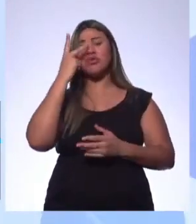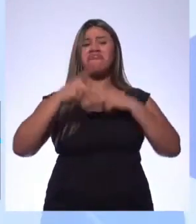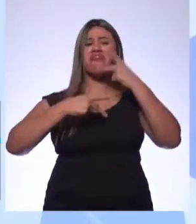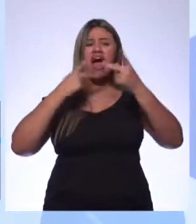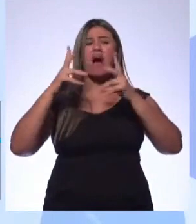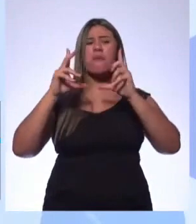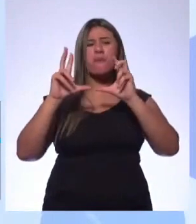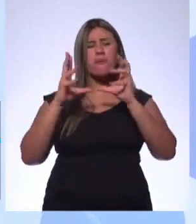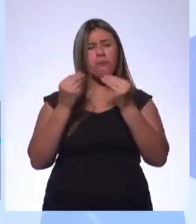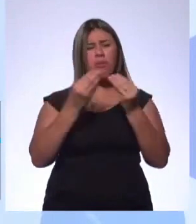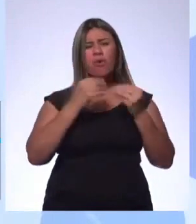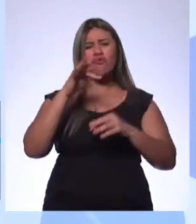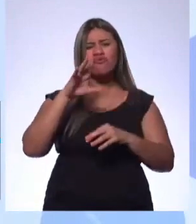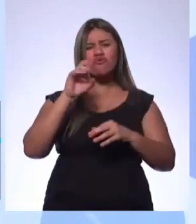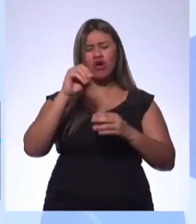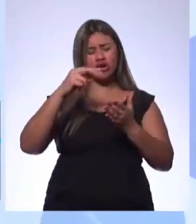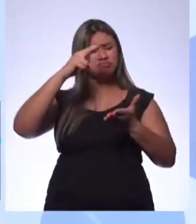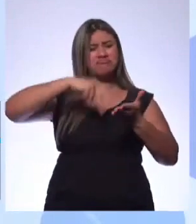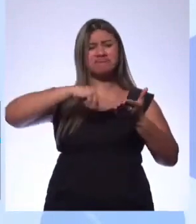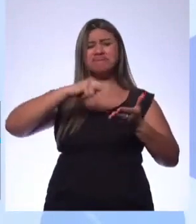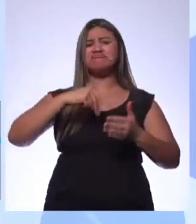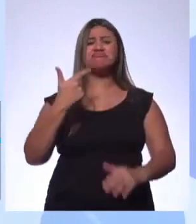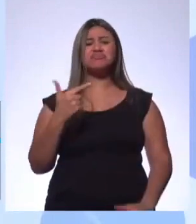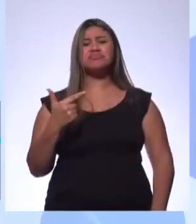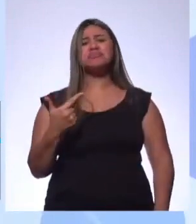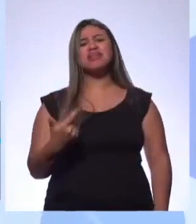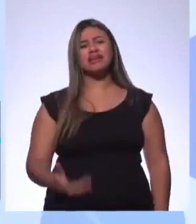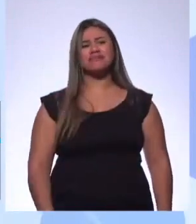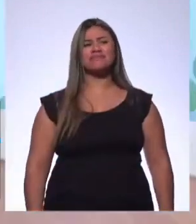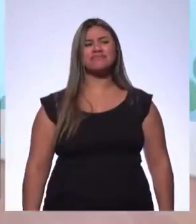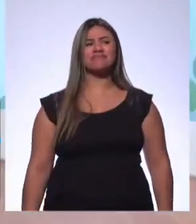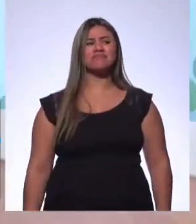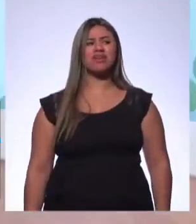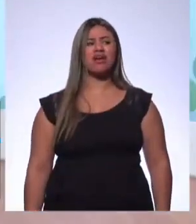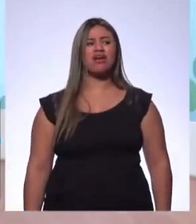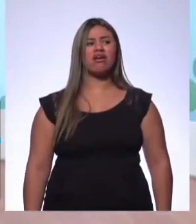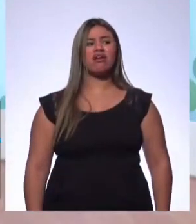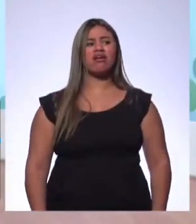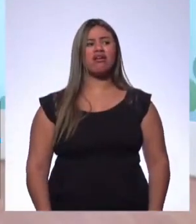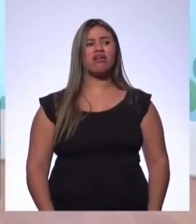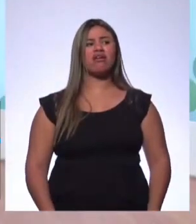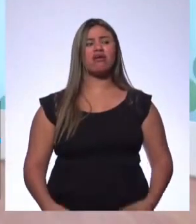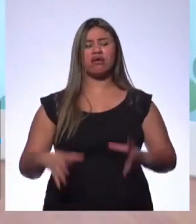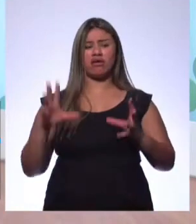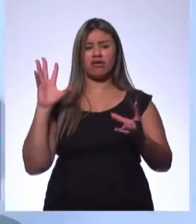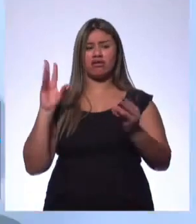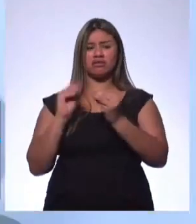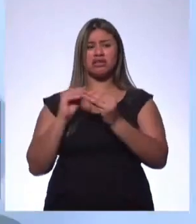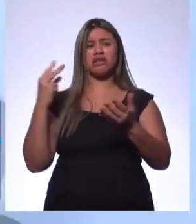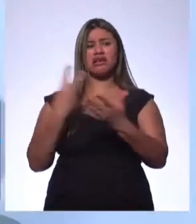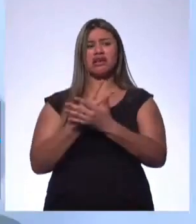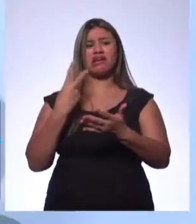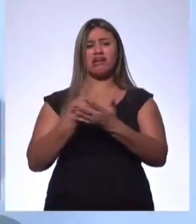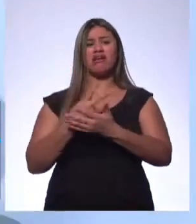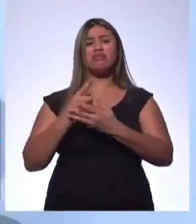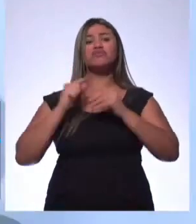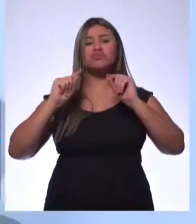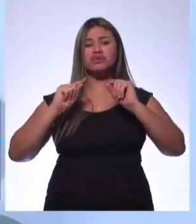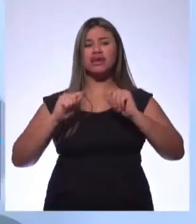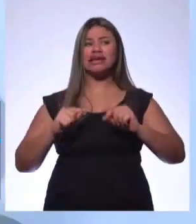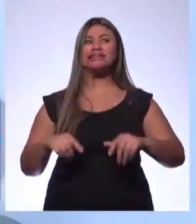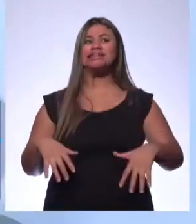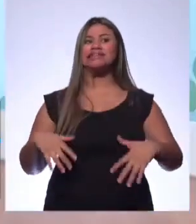Tem muita coisa lá bacana que você deveria ler e não ler. Poxa, Evita, eles perguntaram qual é o maior erro da resenha, mas não vai dar tempo de responder, né, Mauro?